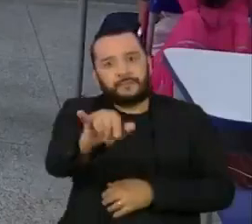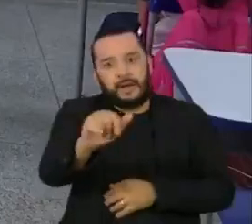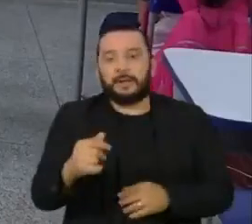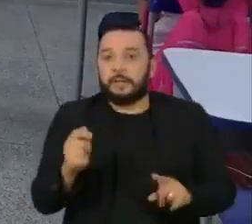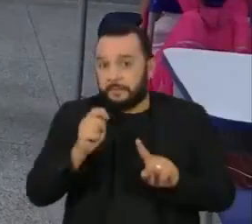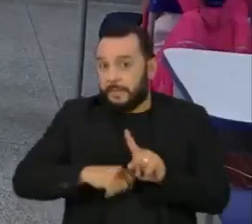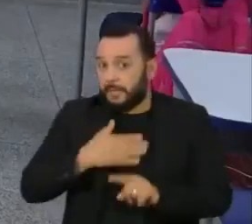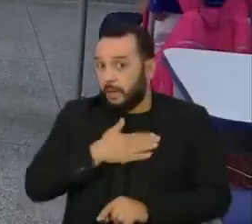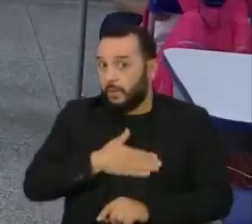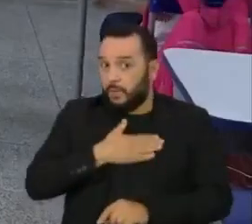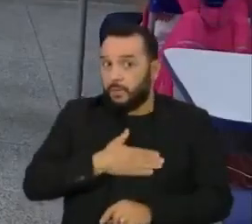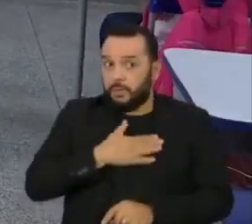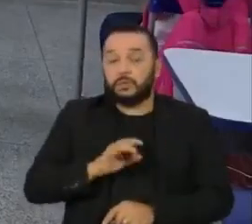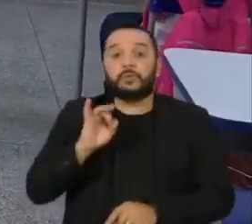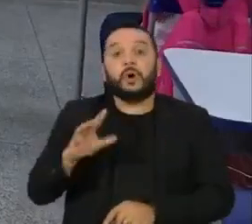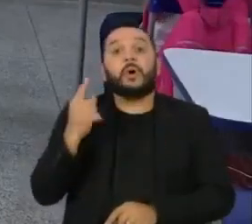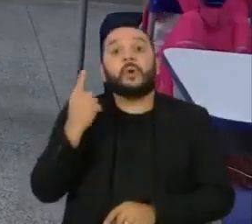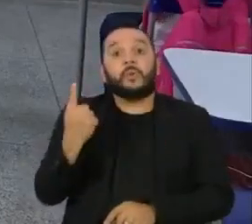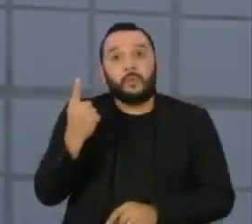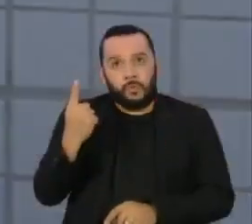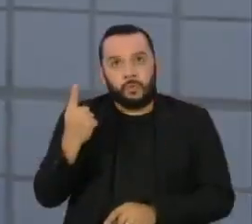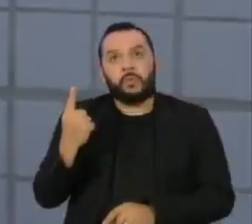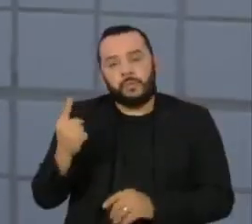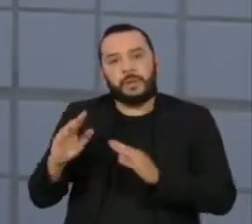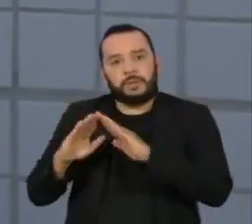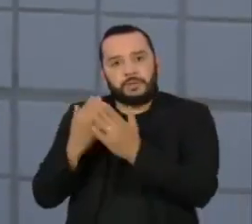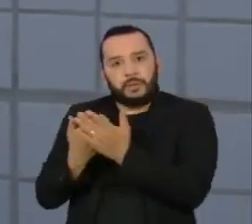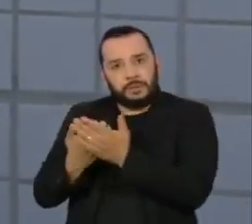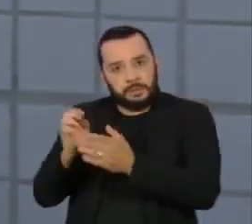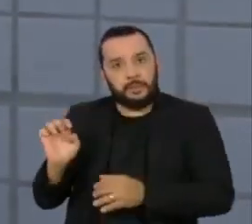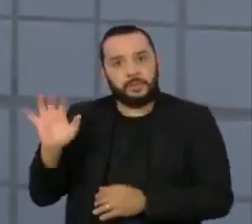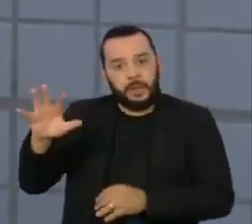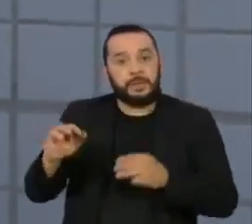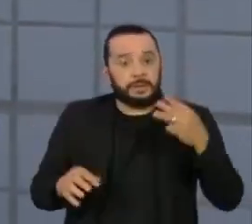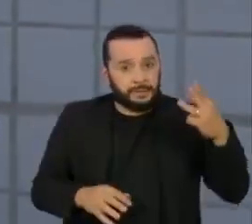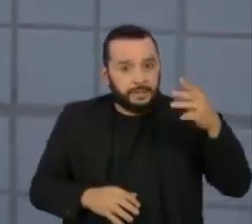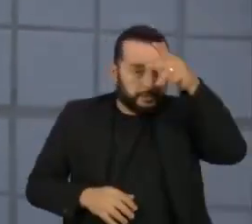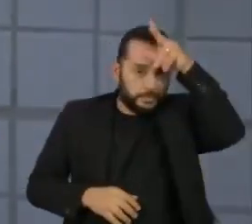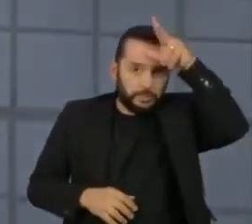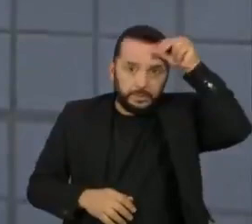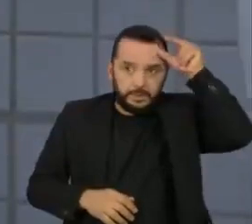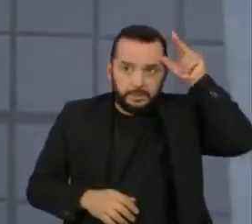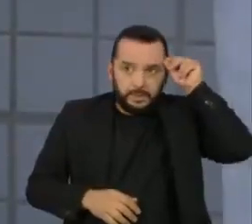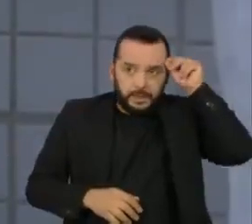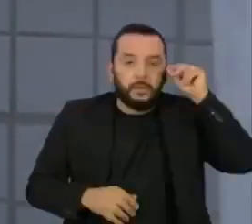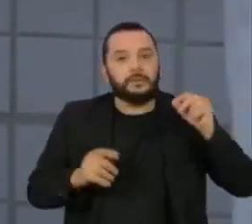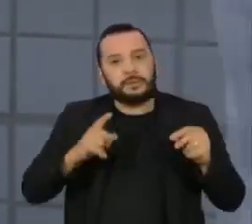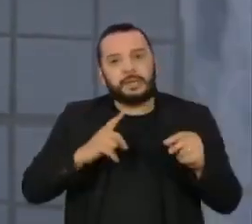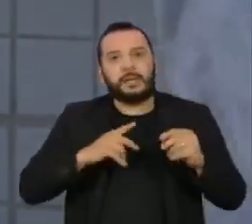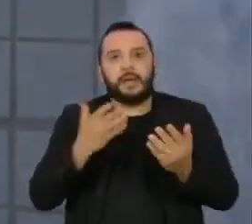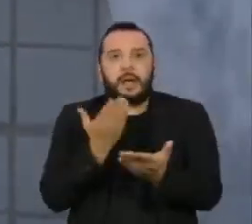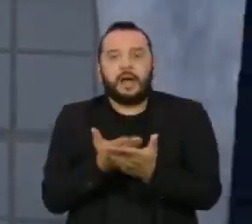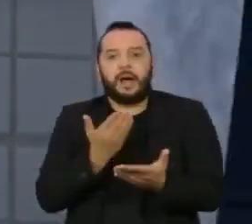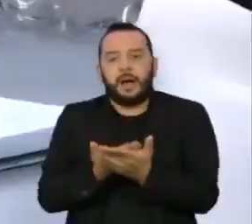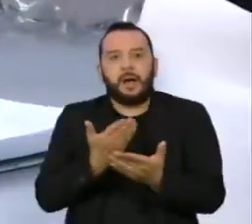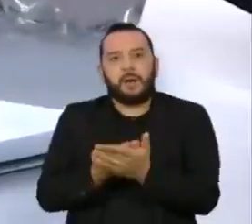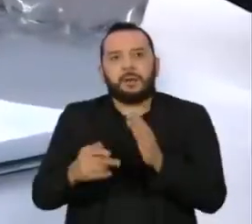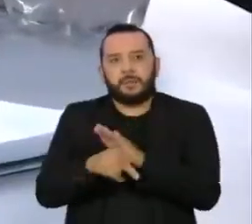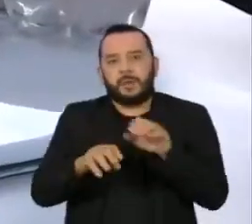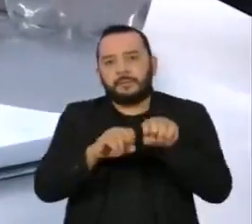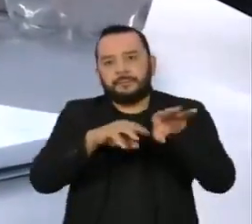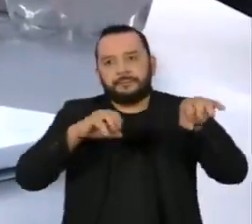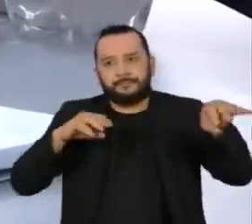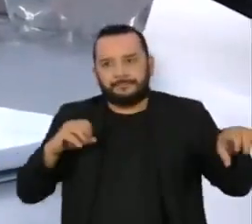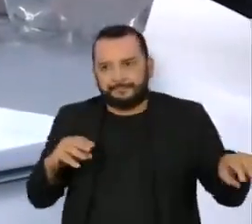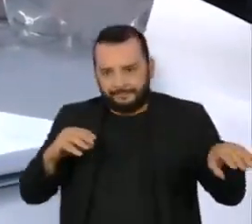Em agosto, apenas uma rede estadual e três municipais entre as capitais do país manterão aulas apenas à distância, segundo o levantamento do